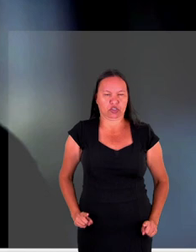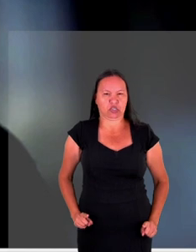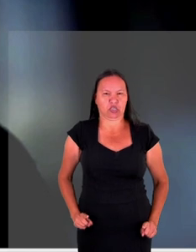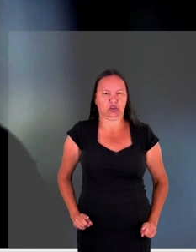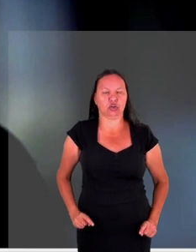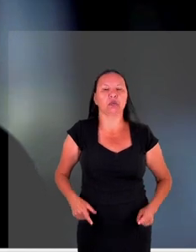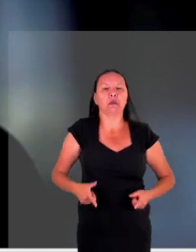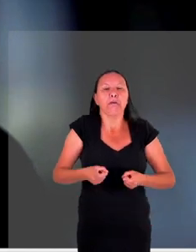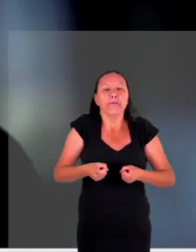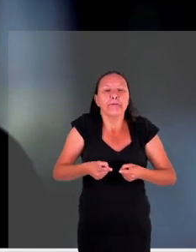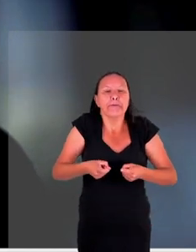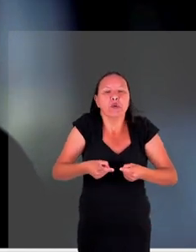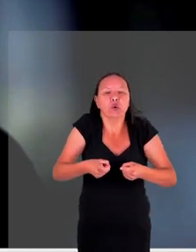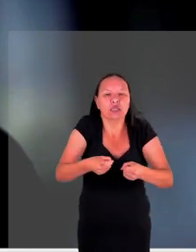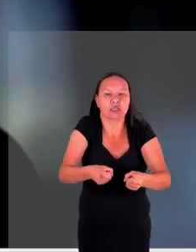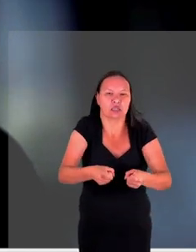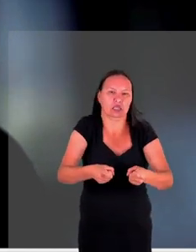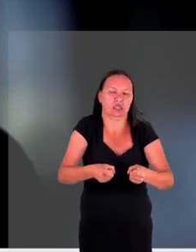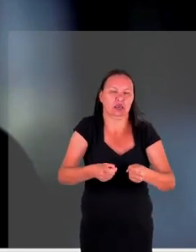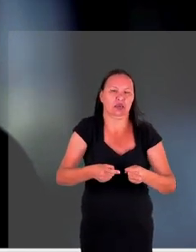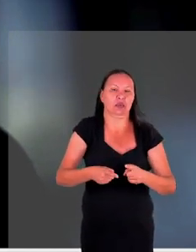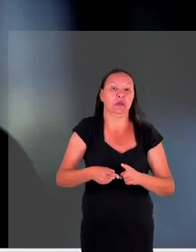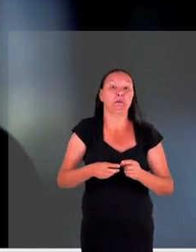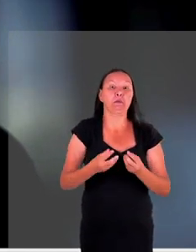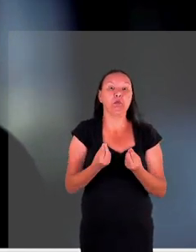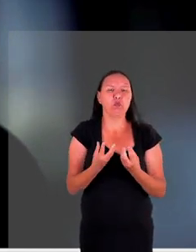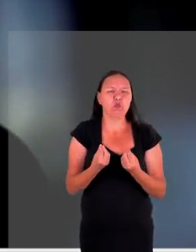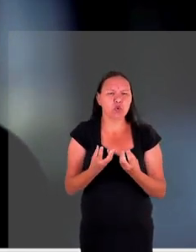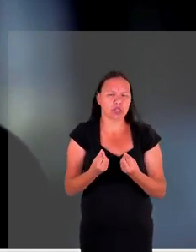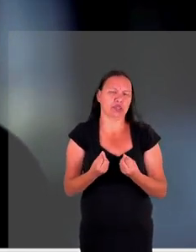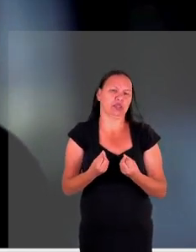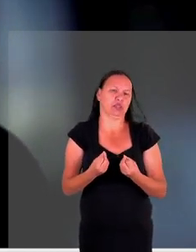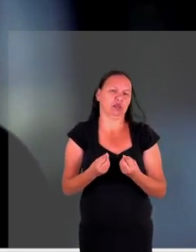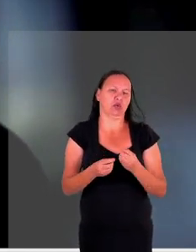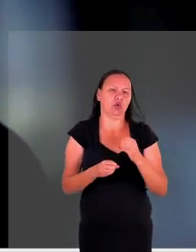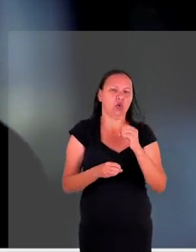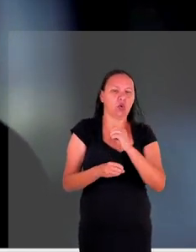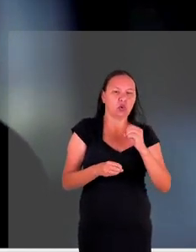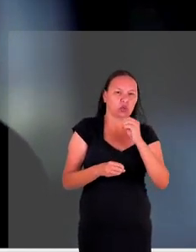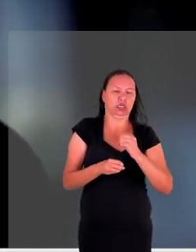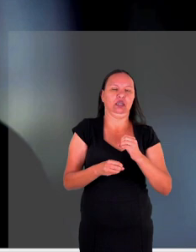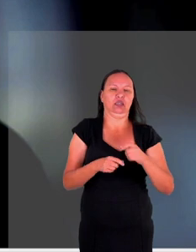possível muitas ONGs trabalham com crianças crianças no geral